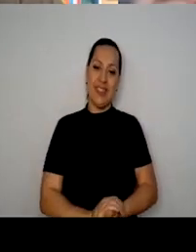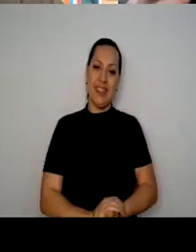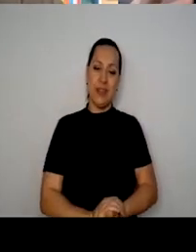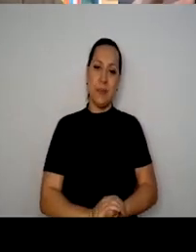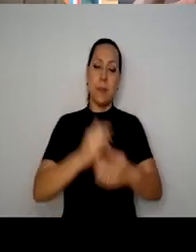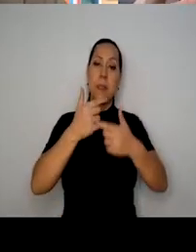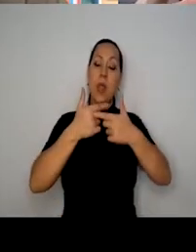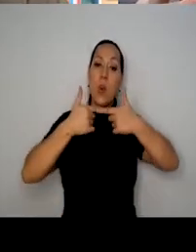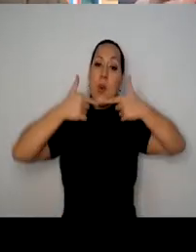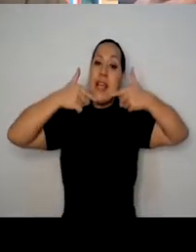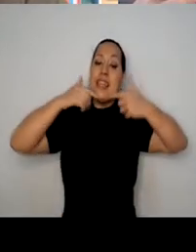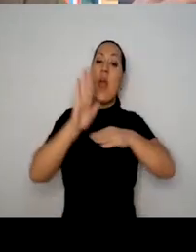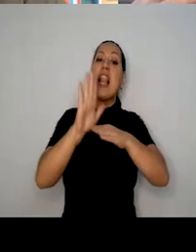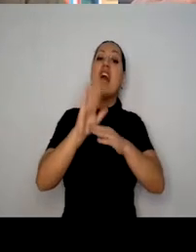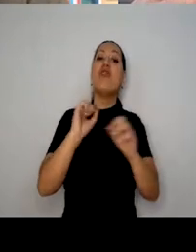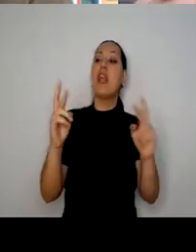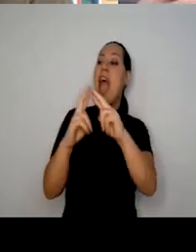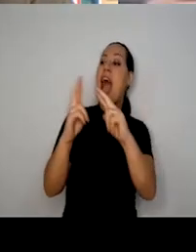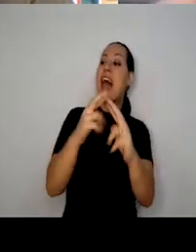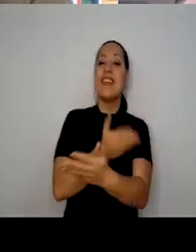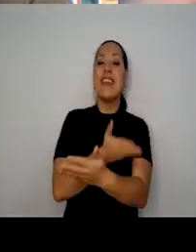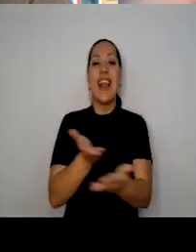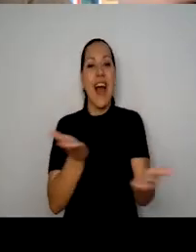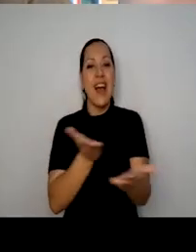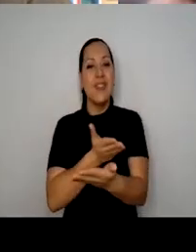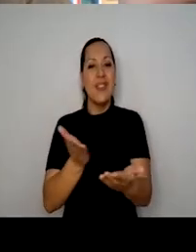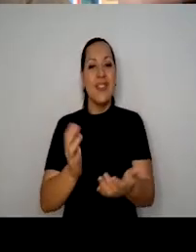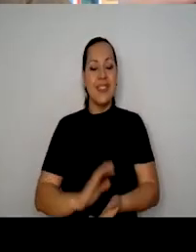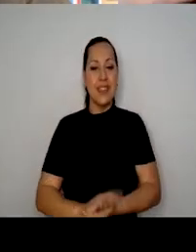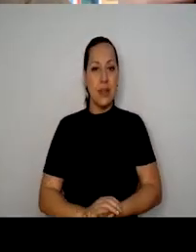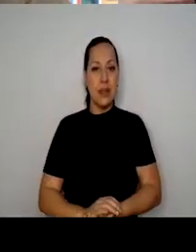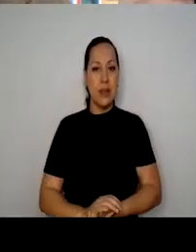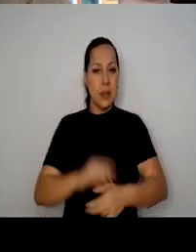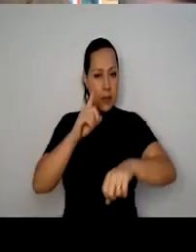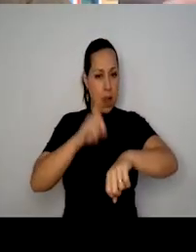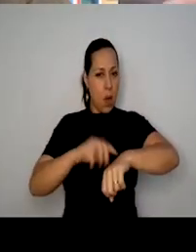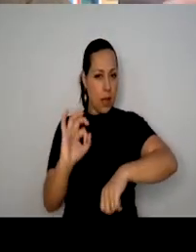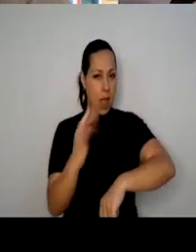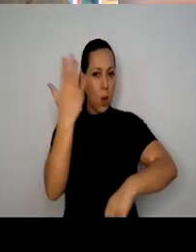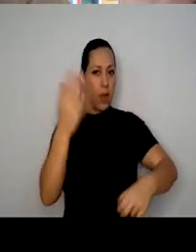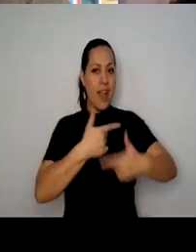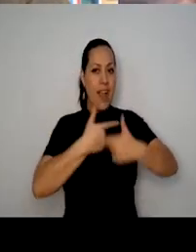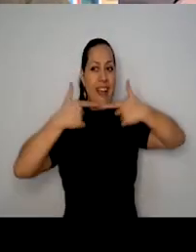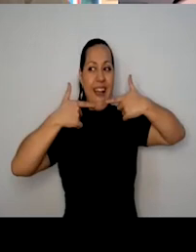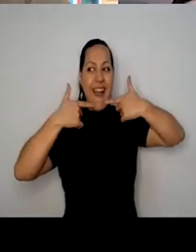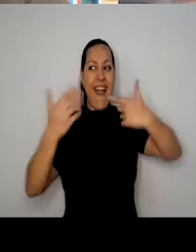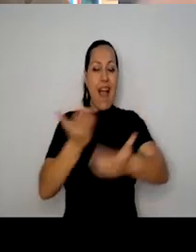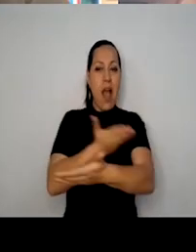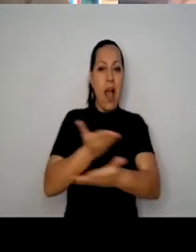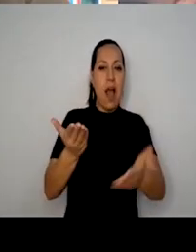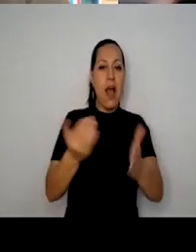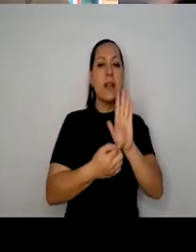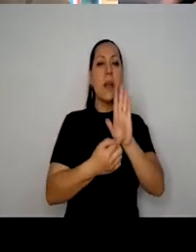as relações. E aí, a hora que ele dilata as relações, é que você pode colocar o